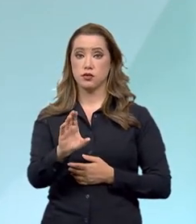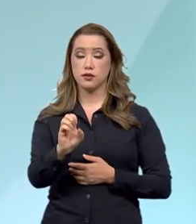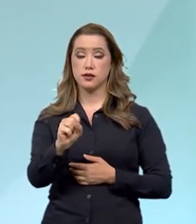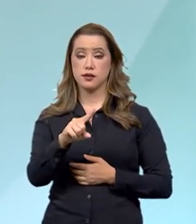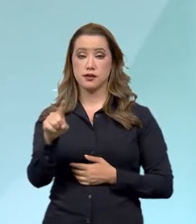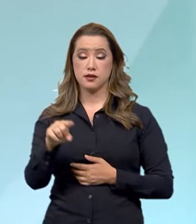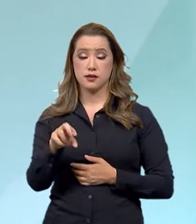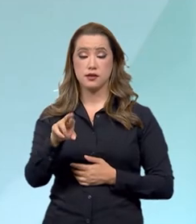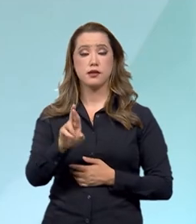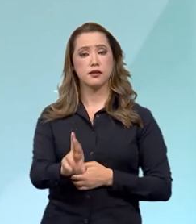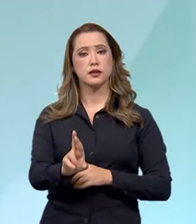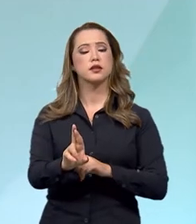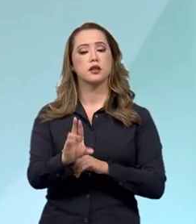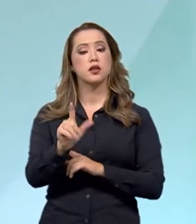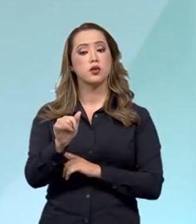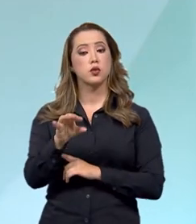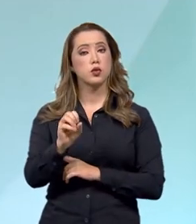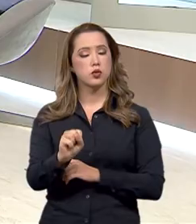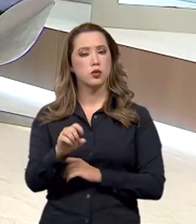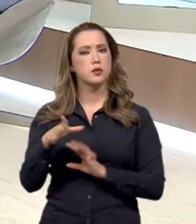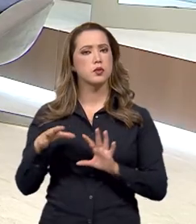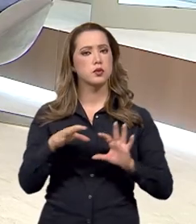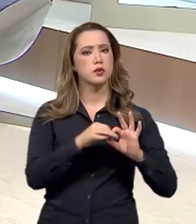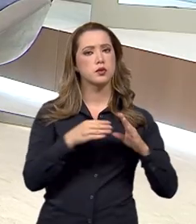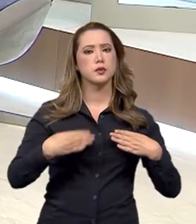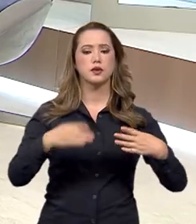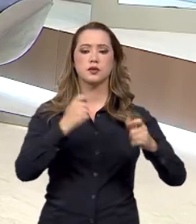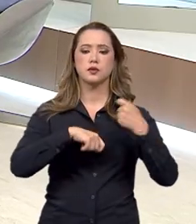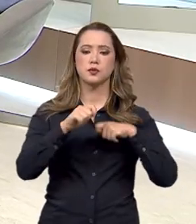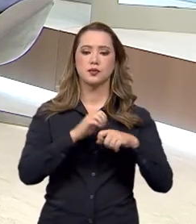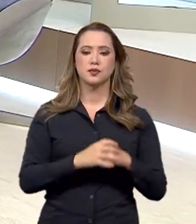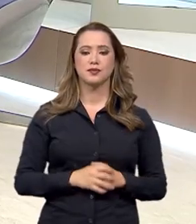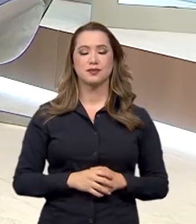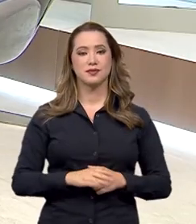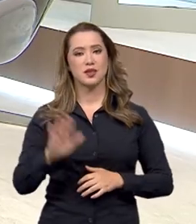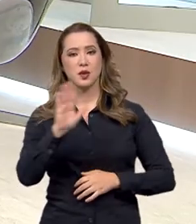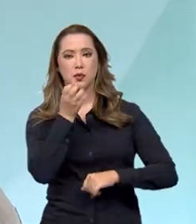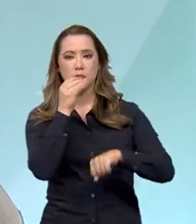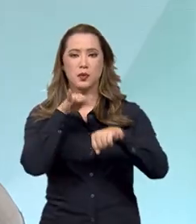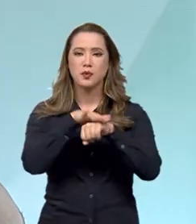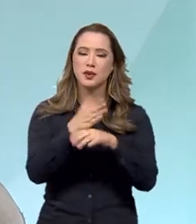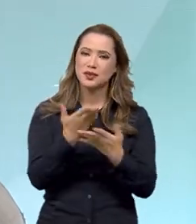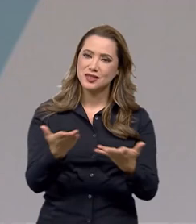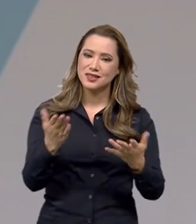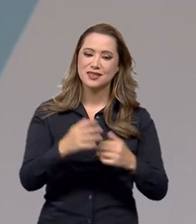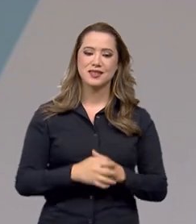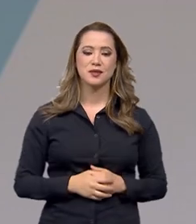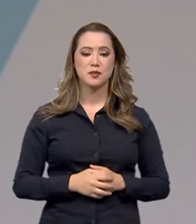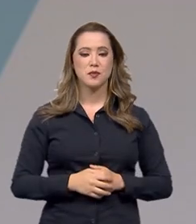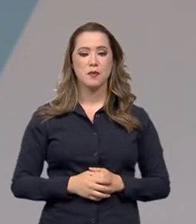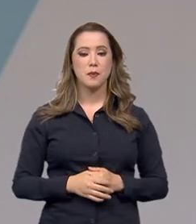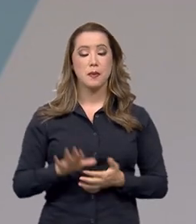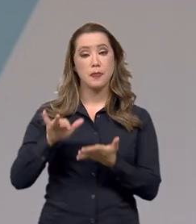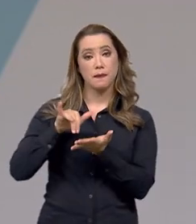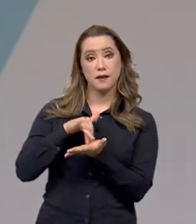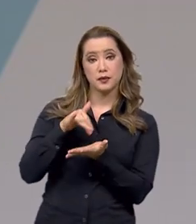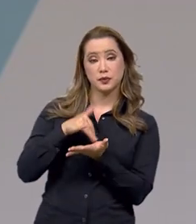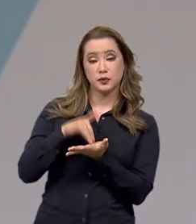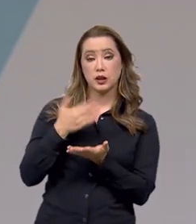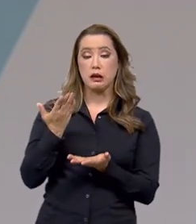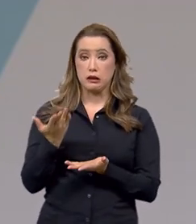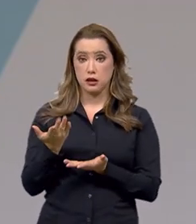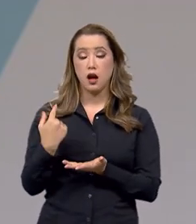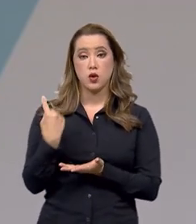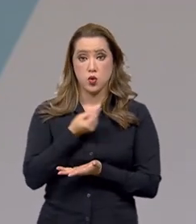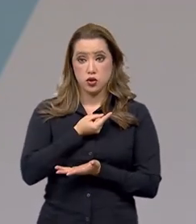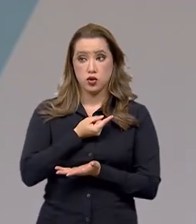Receita Federal, ligado ao Ministério da Economia. Boa noite, secretário. Boa noite. Secretário, a gente abordou aqui